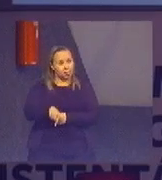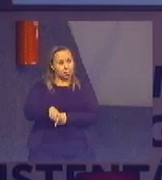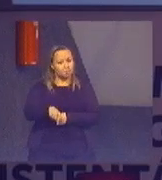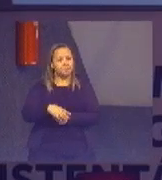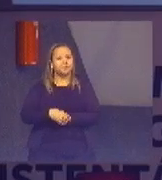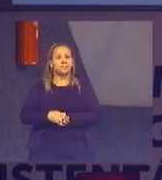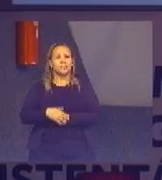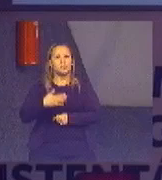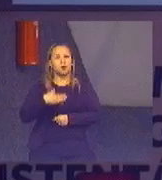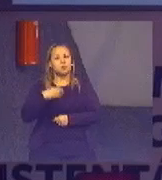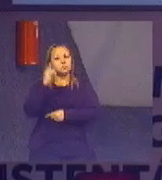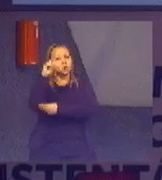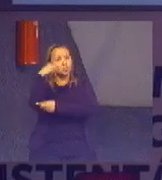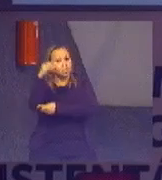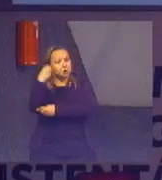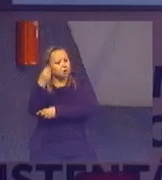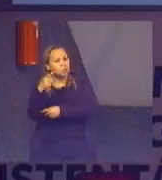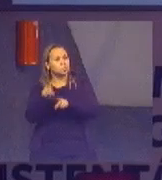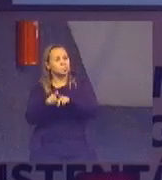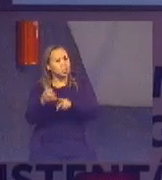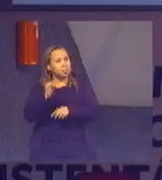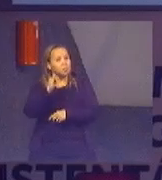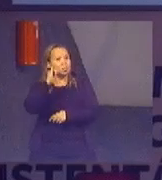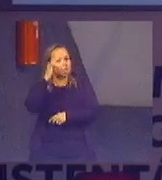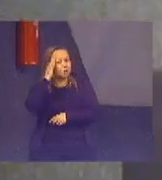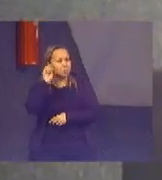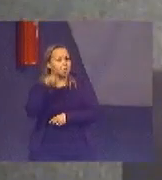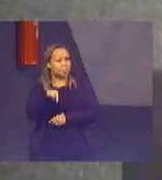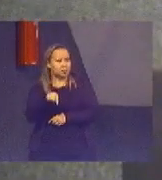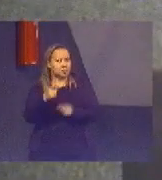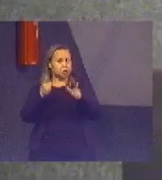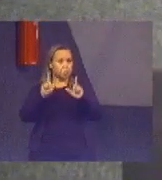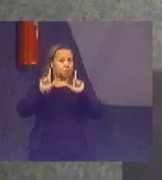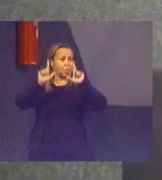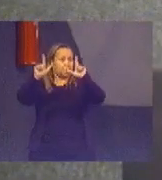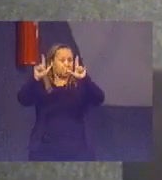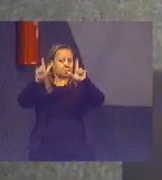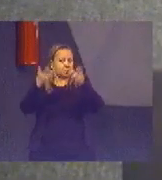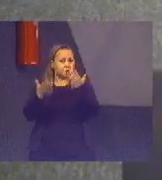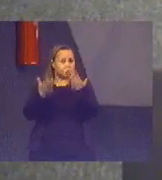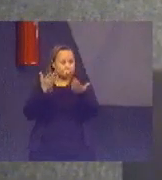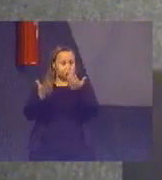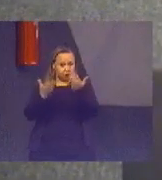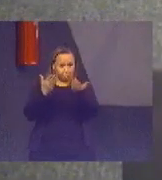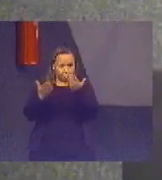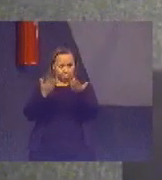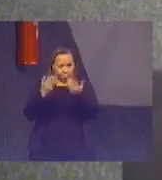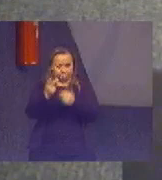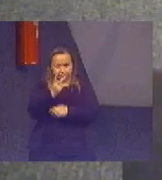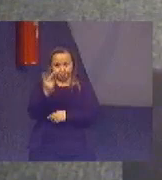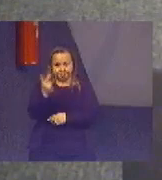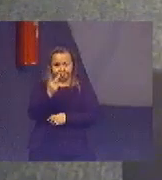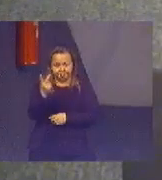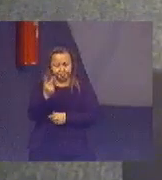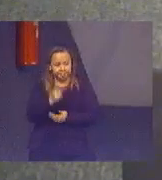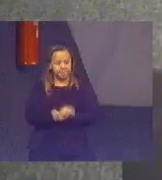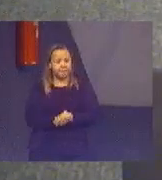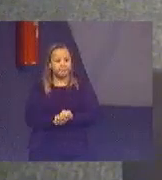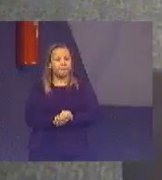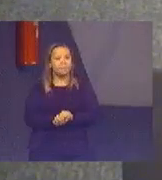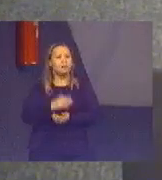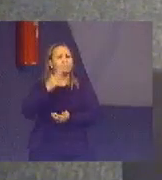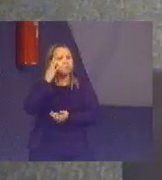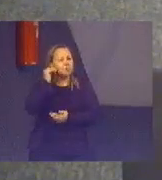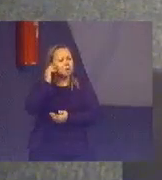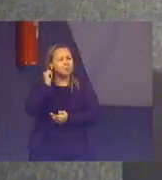do Rio Grande do Sul? Então, o painel também é importante para isso. Vocês podem olhar esse tipo de informação que é contrato e identificar